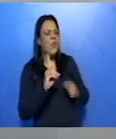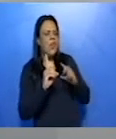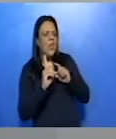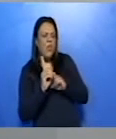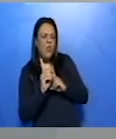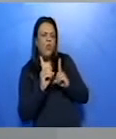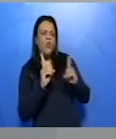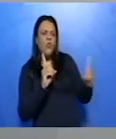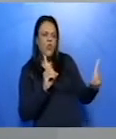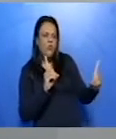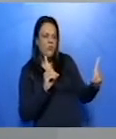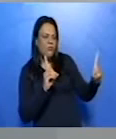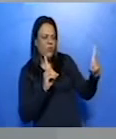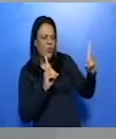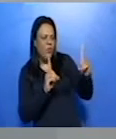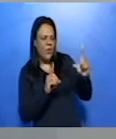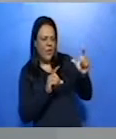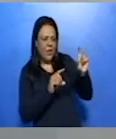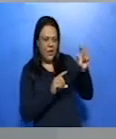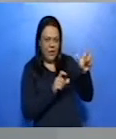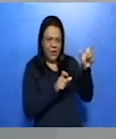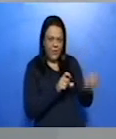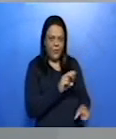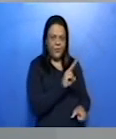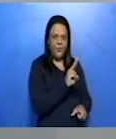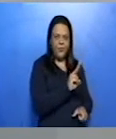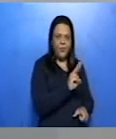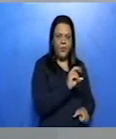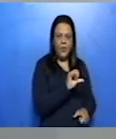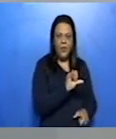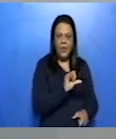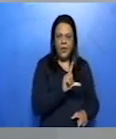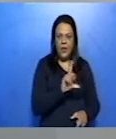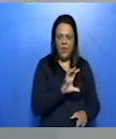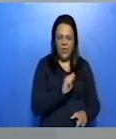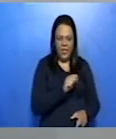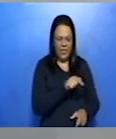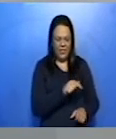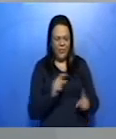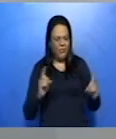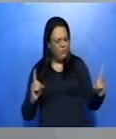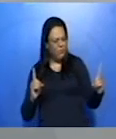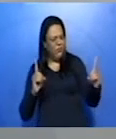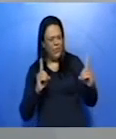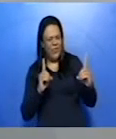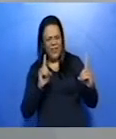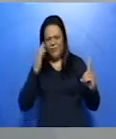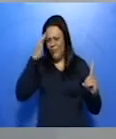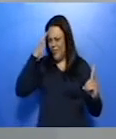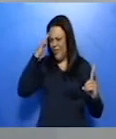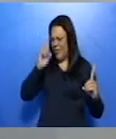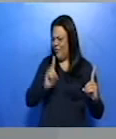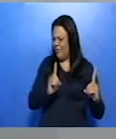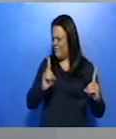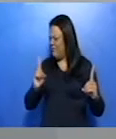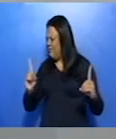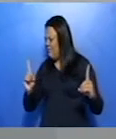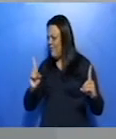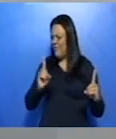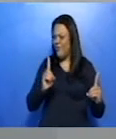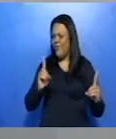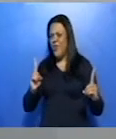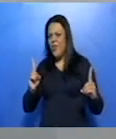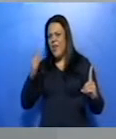Encontro com vilela. Porque ele reconhece a letra de vilela. Quando diz, venha já, venha logo, já, já,